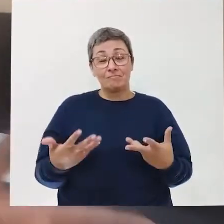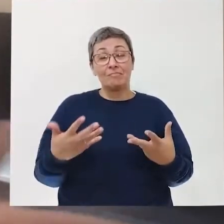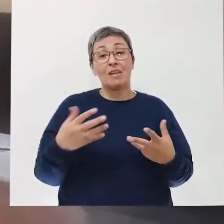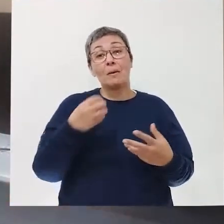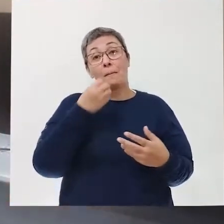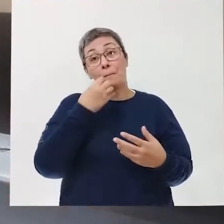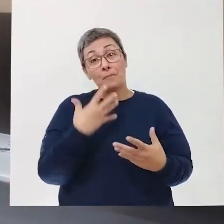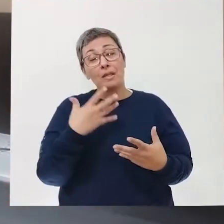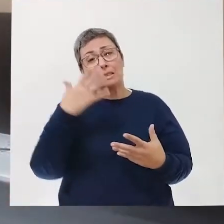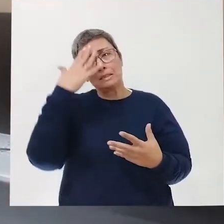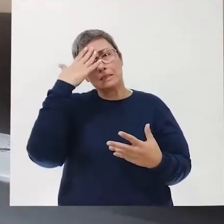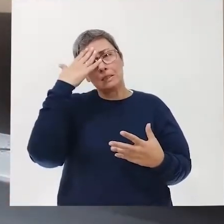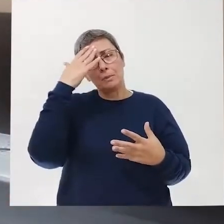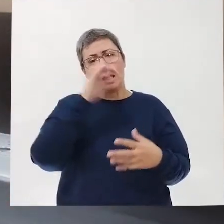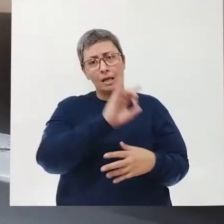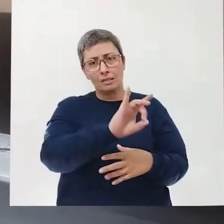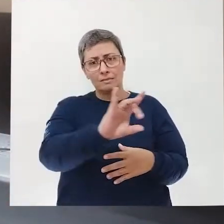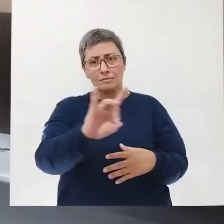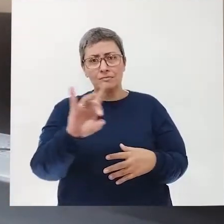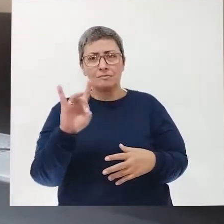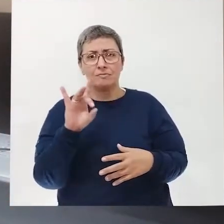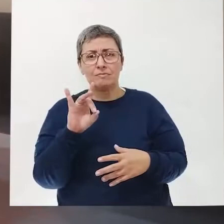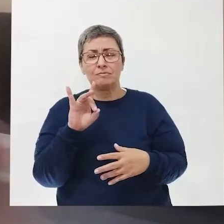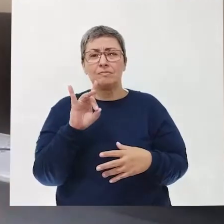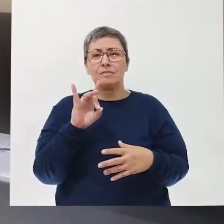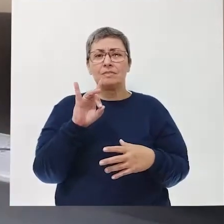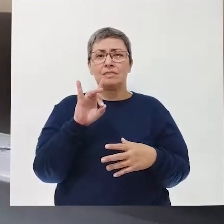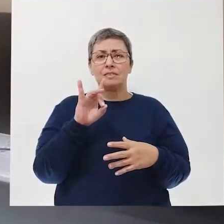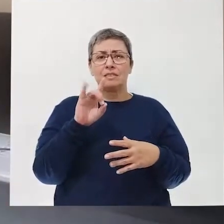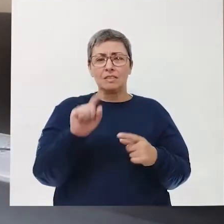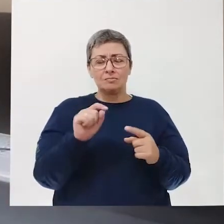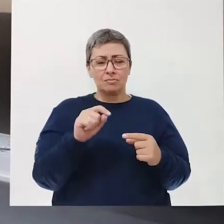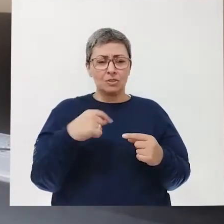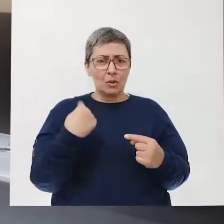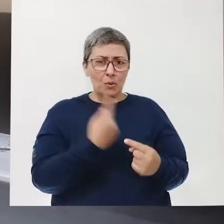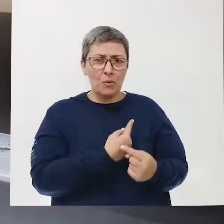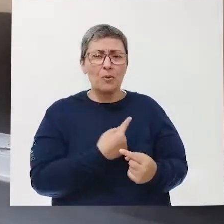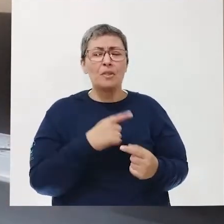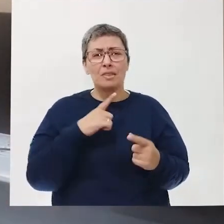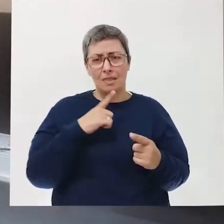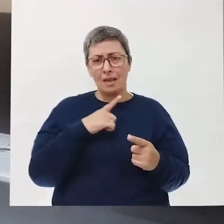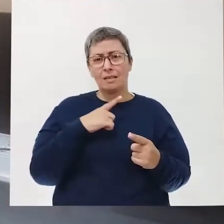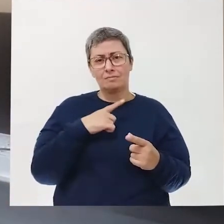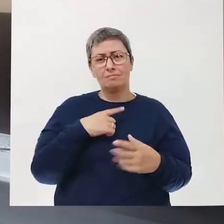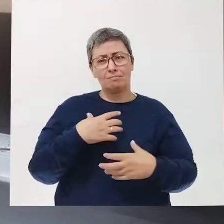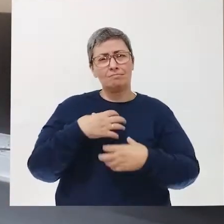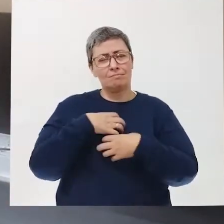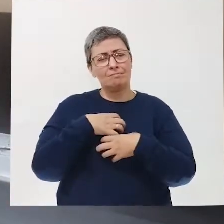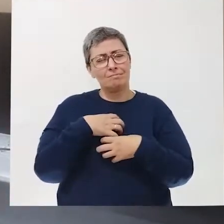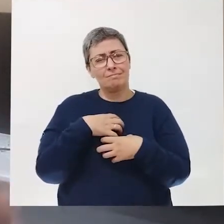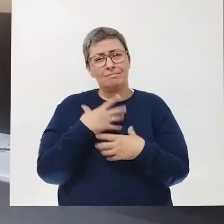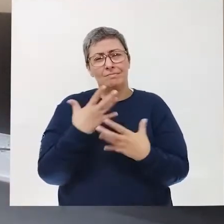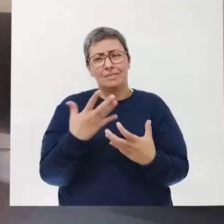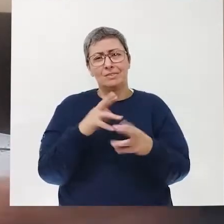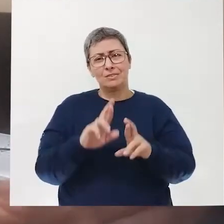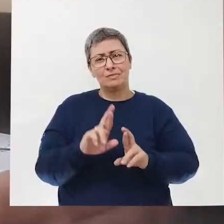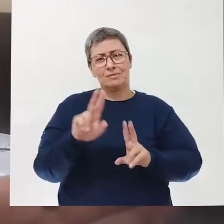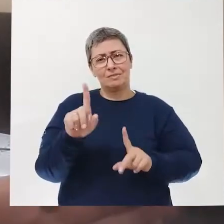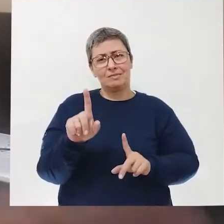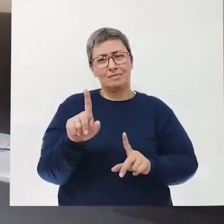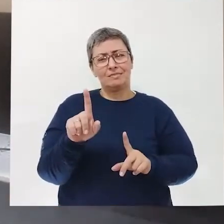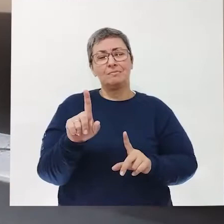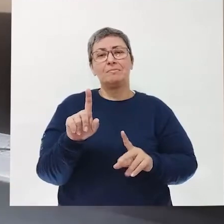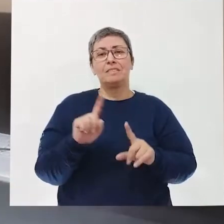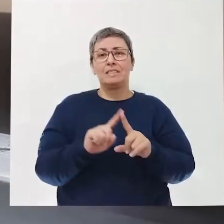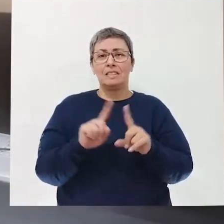Bom, a gente sabe que cada um, né? Cada um, cada uma de nós tem um sentimento, tem sentimentos diferentes,